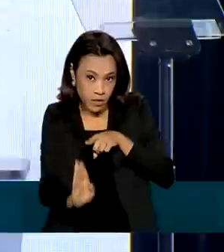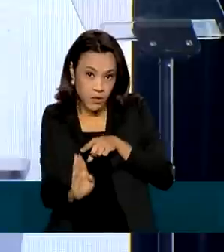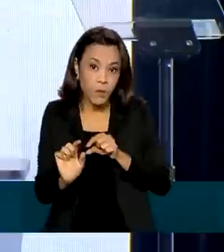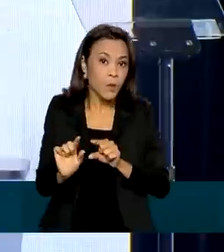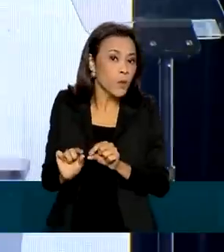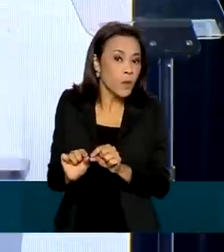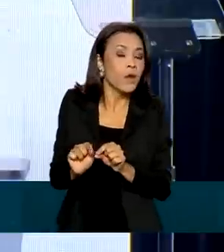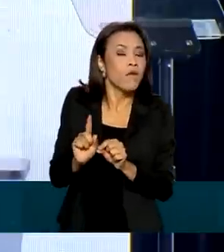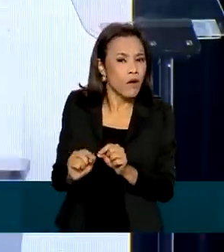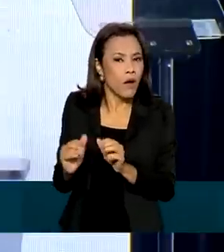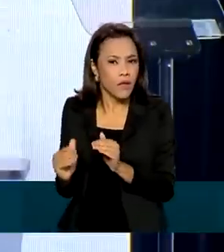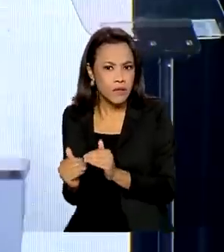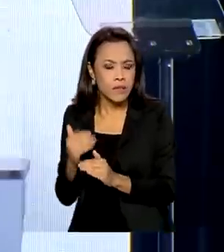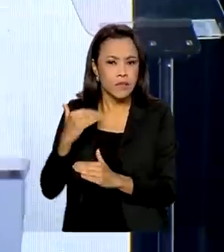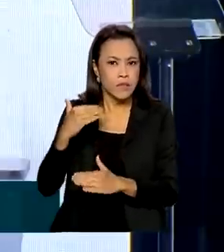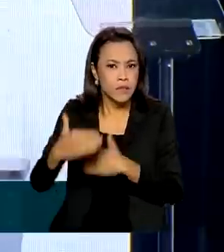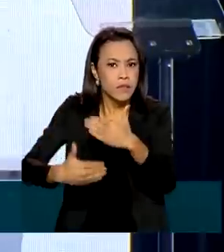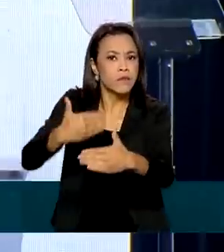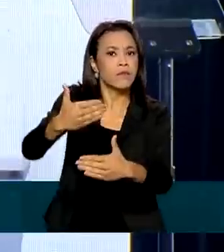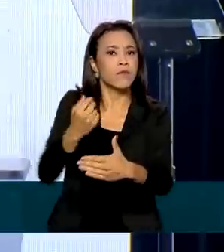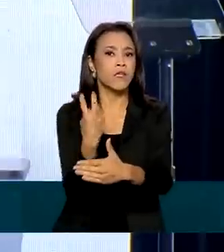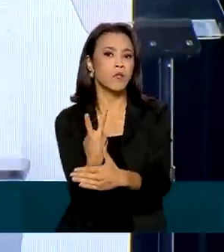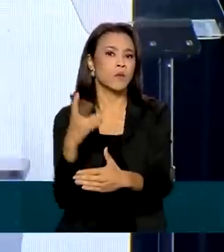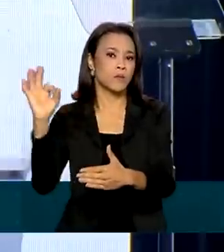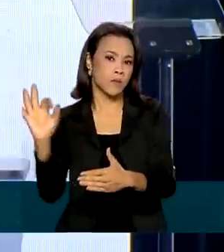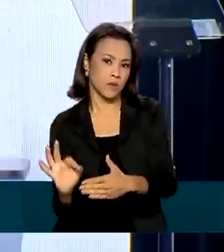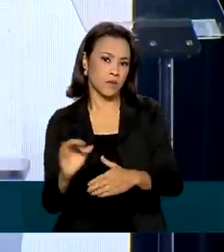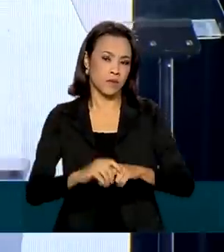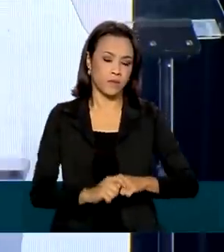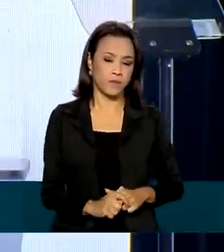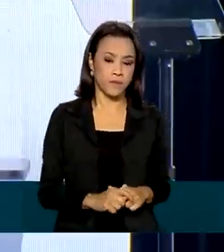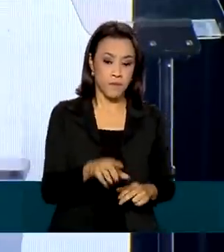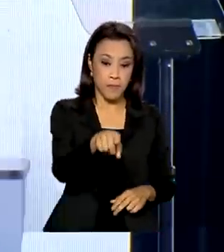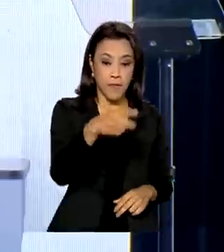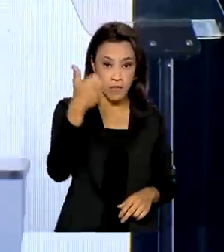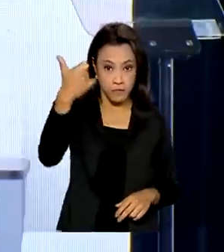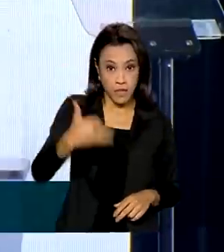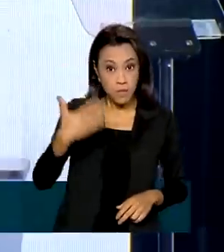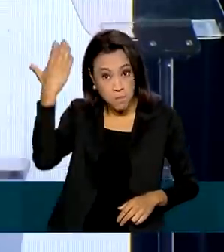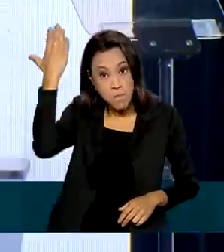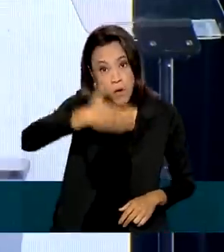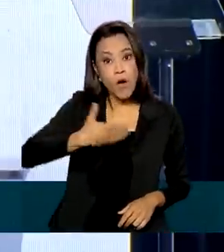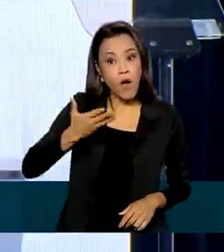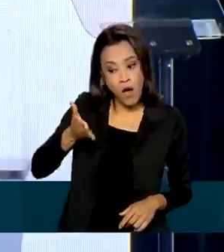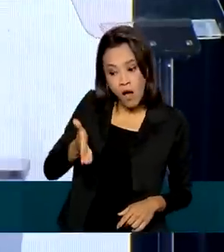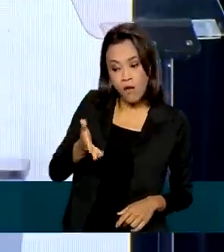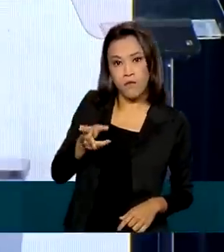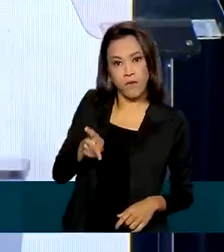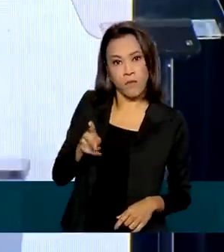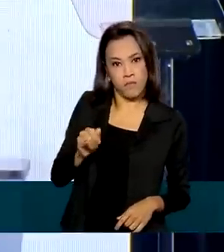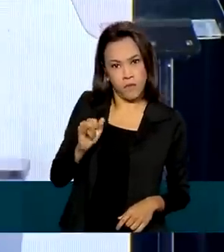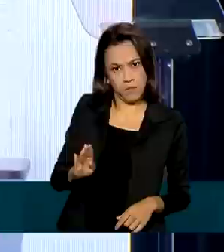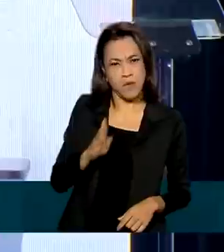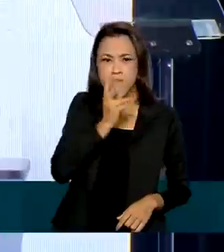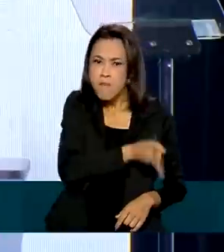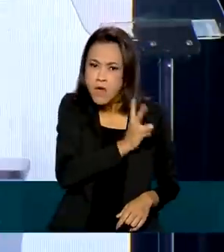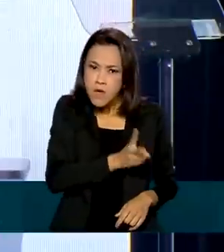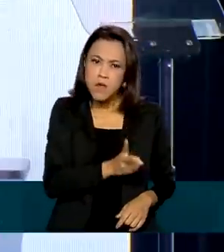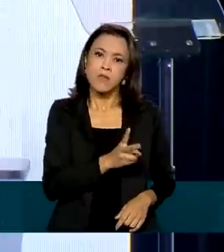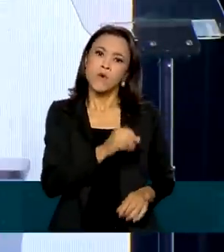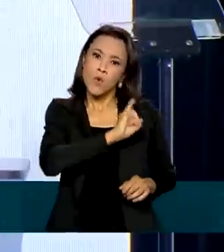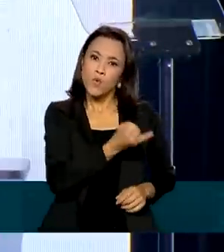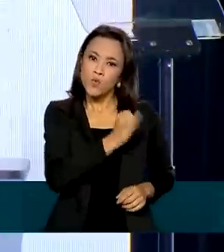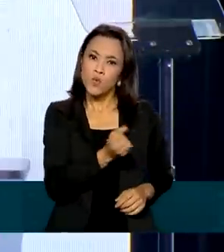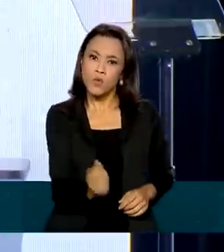país, deve crescer em torno de 2%. É a maior prova que o Brasil já está em crescimento é que mesmo com esses juros altos nós vamos crescer 1